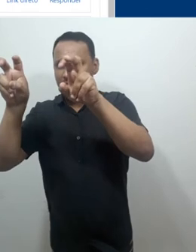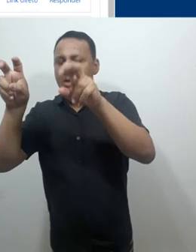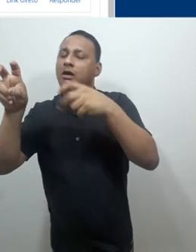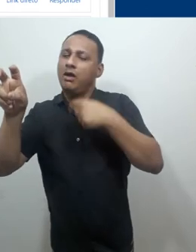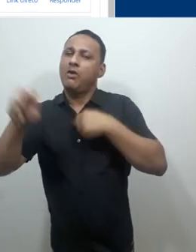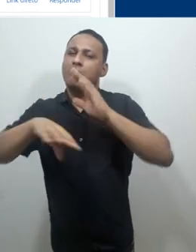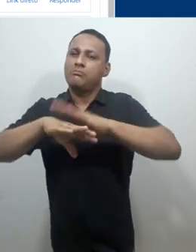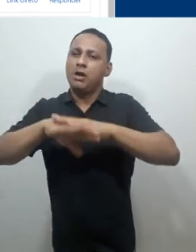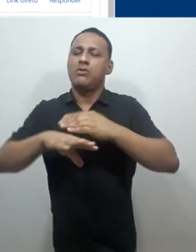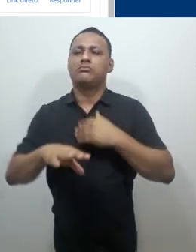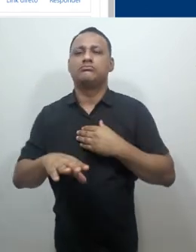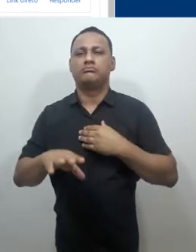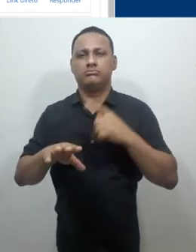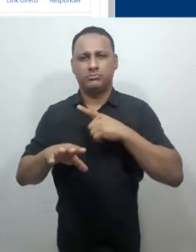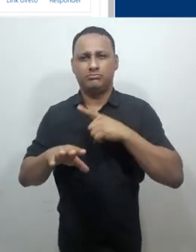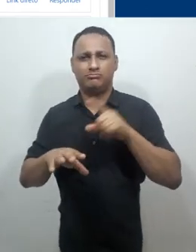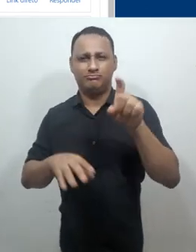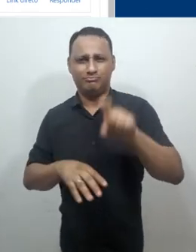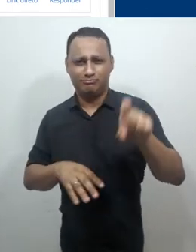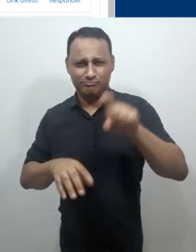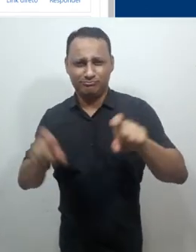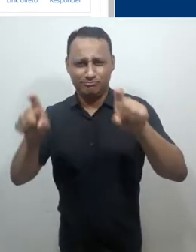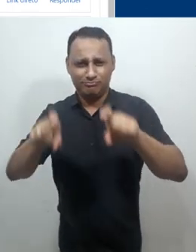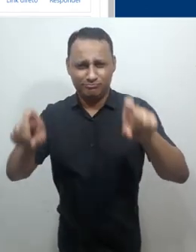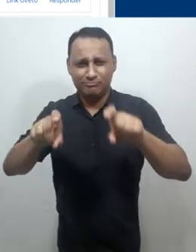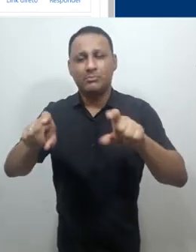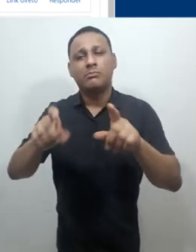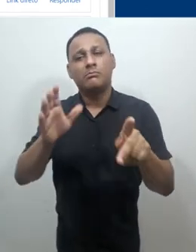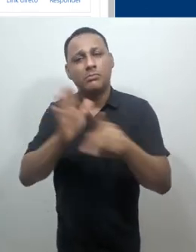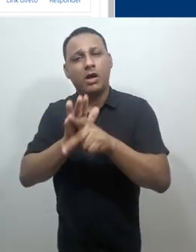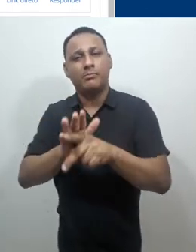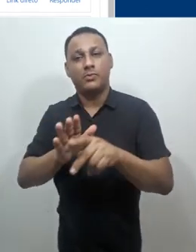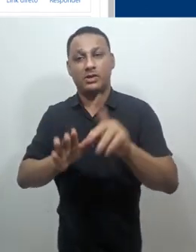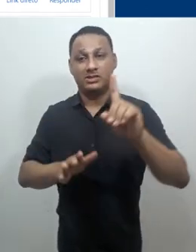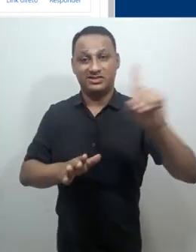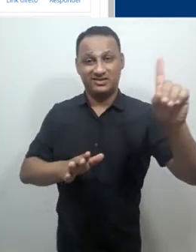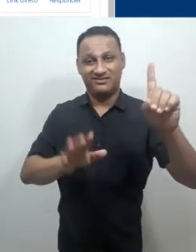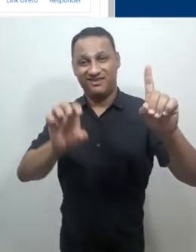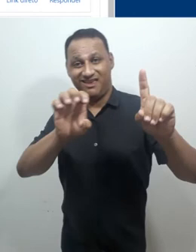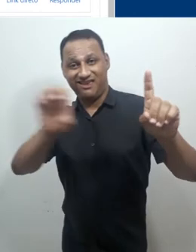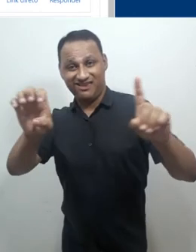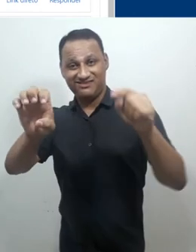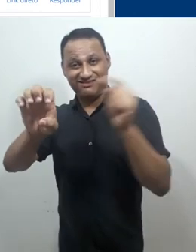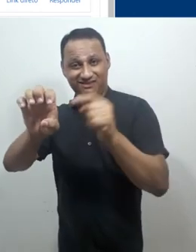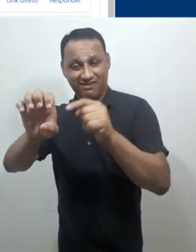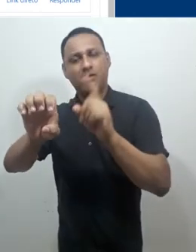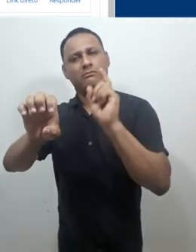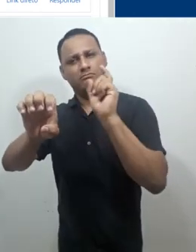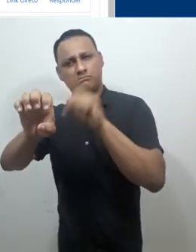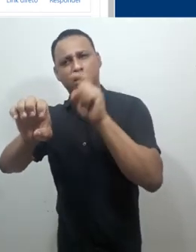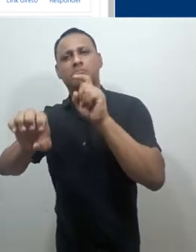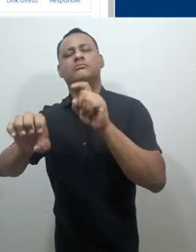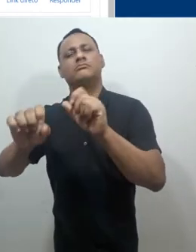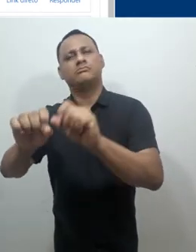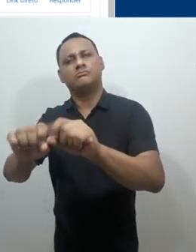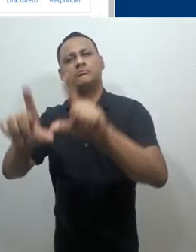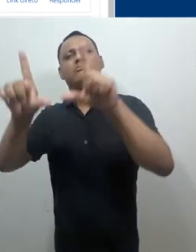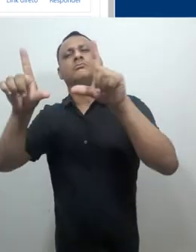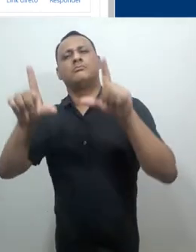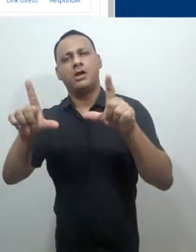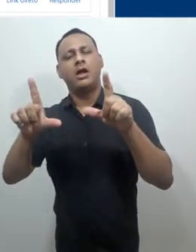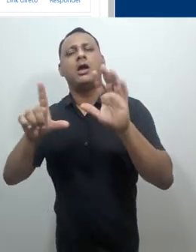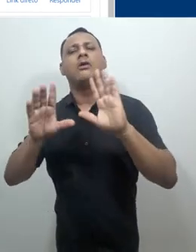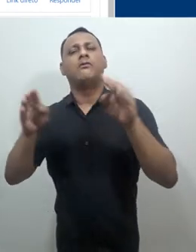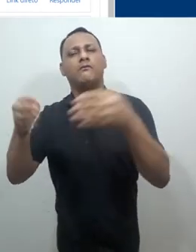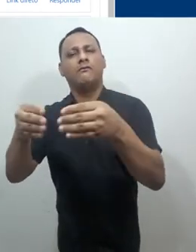ou o painel de navegação na parte superior da tela. Escolheremos o menu de navegação